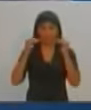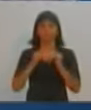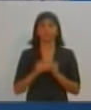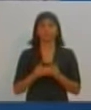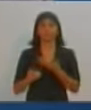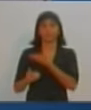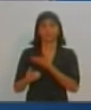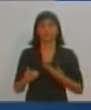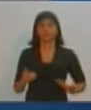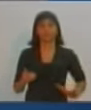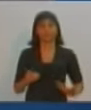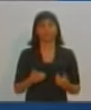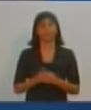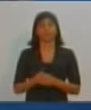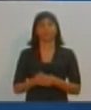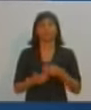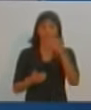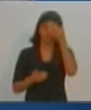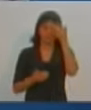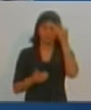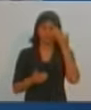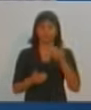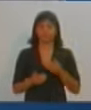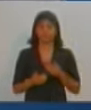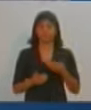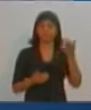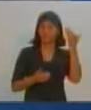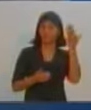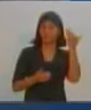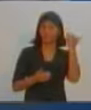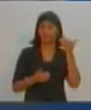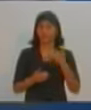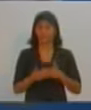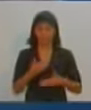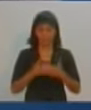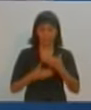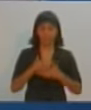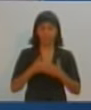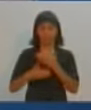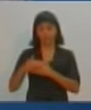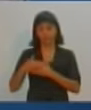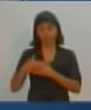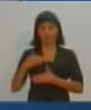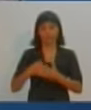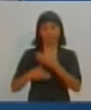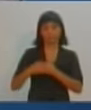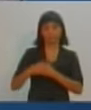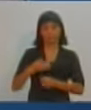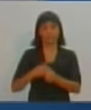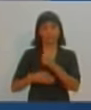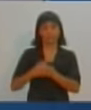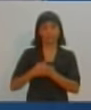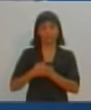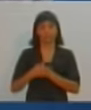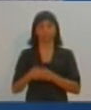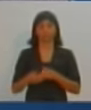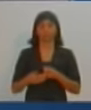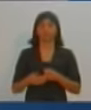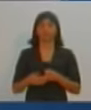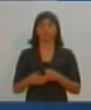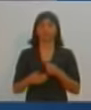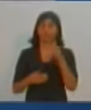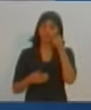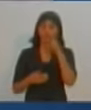governantes passados, de gente lá de trás, para se esconder da população. Isso não pode acontecer. Um rapaz novo,